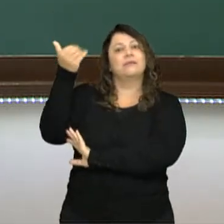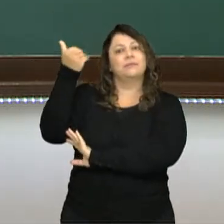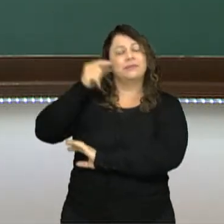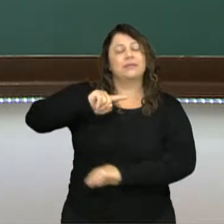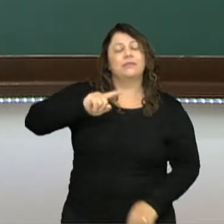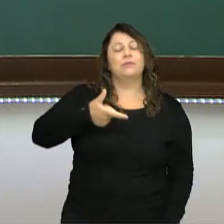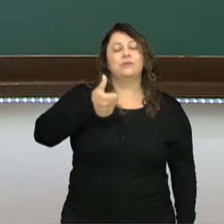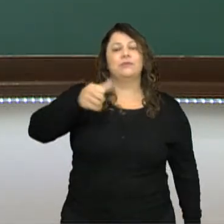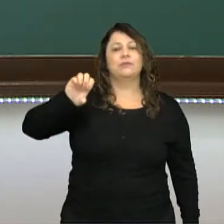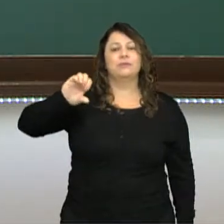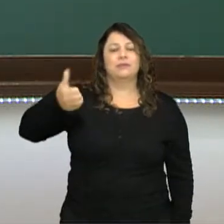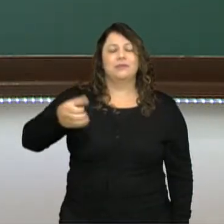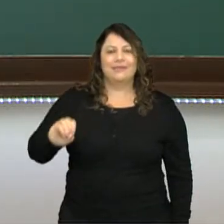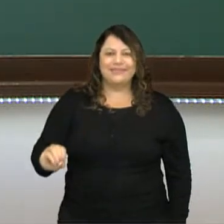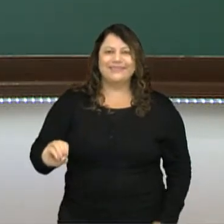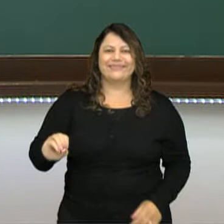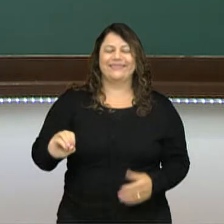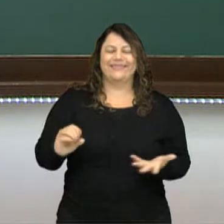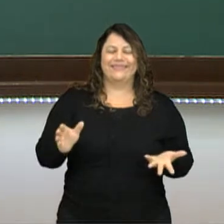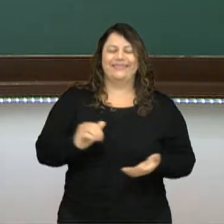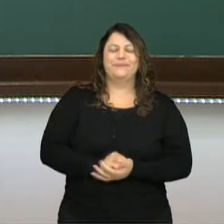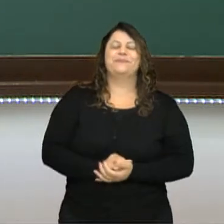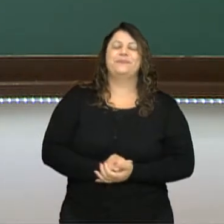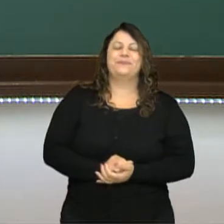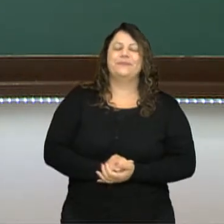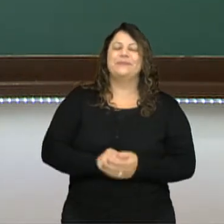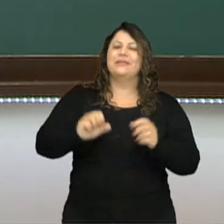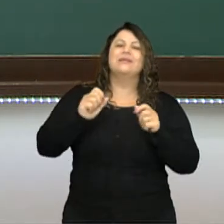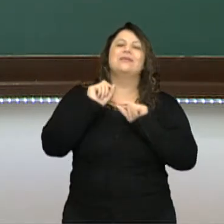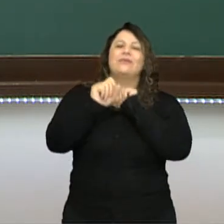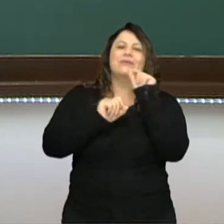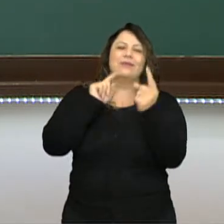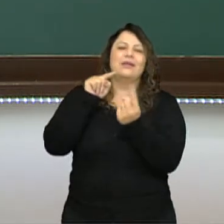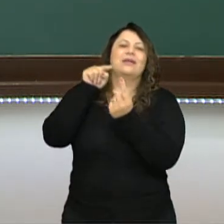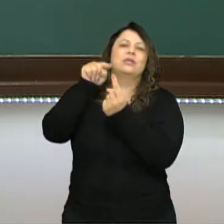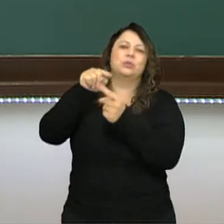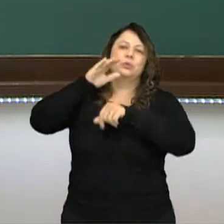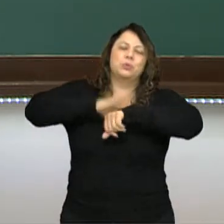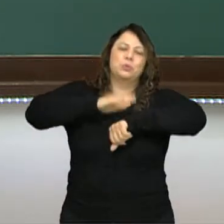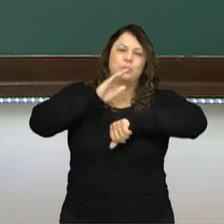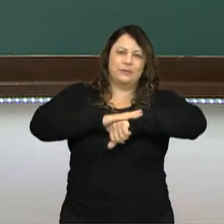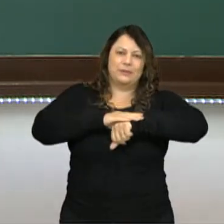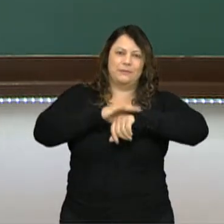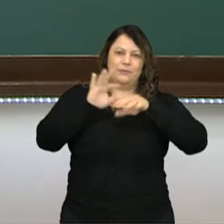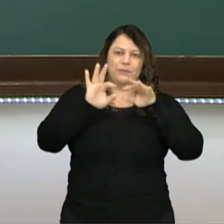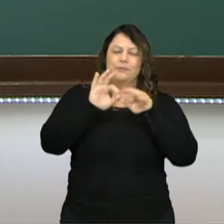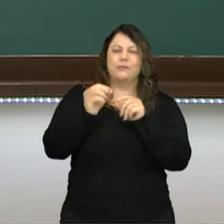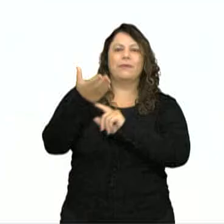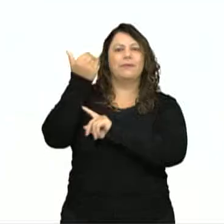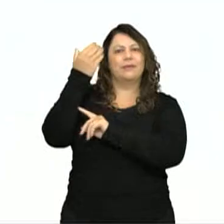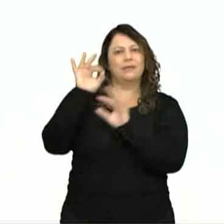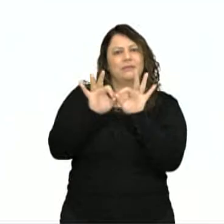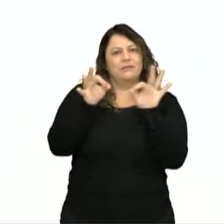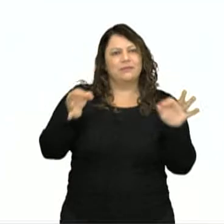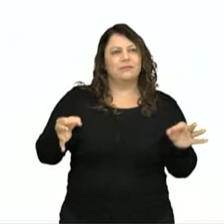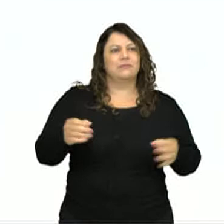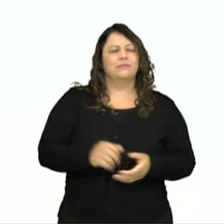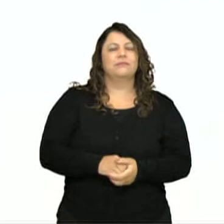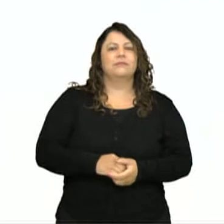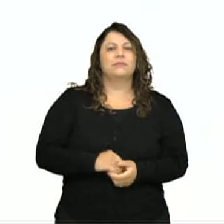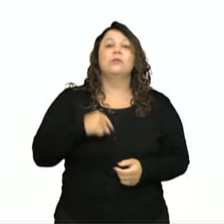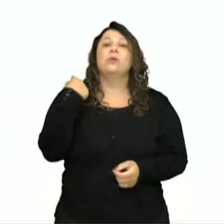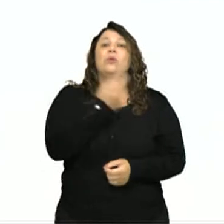60. São expressões que indicam um tempo definido. Passado simples. Quando a gente